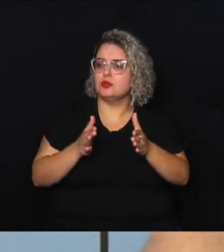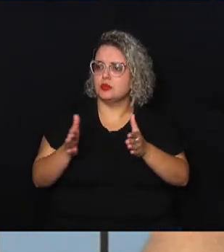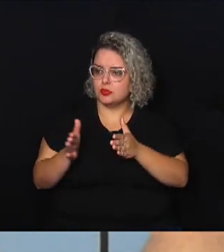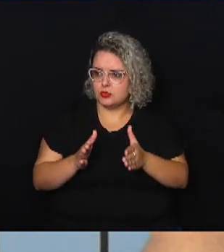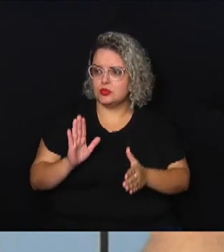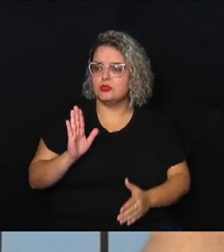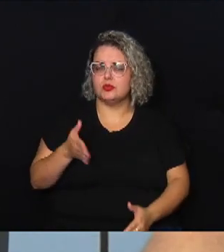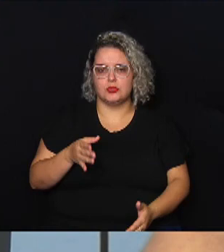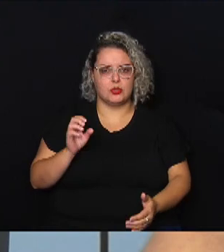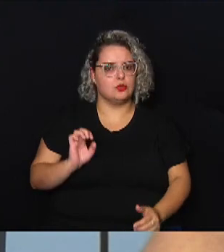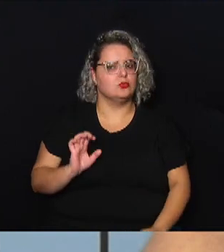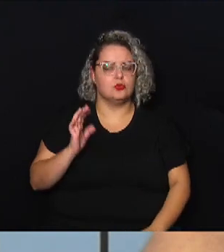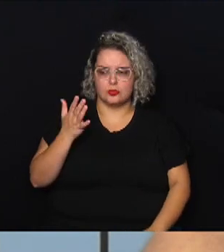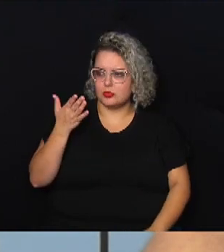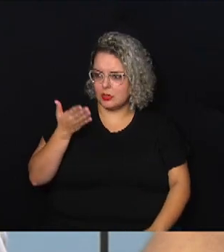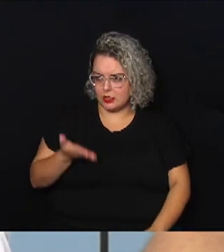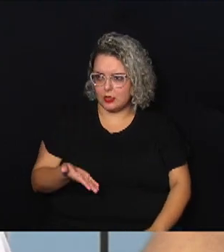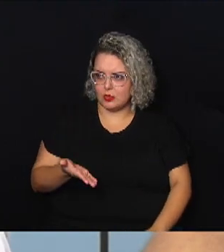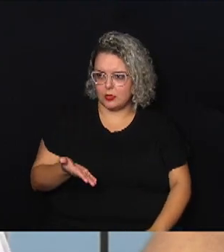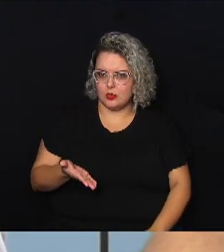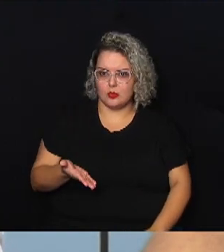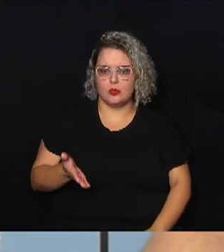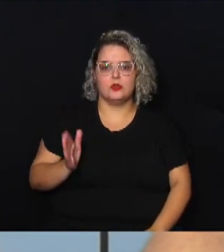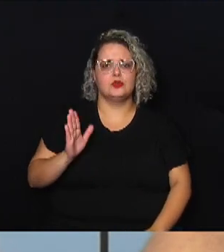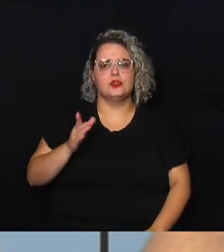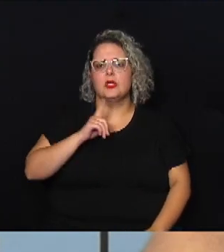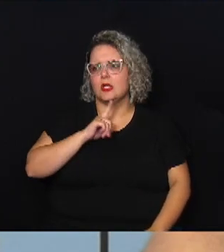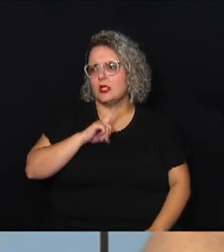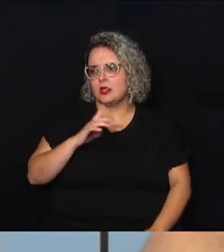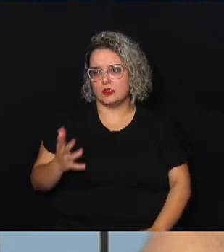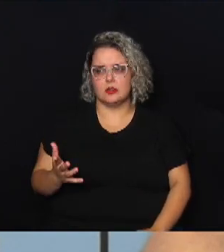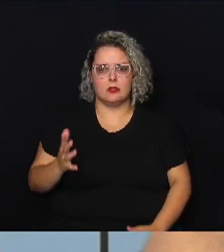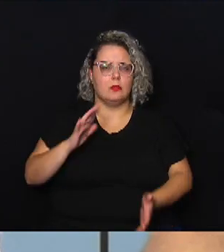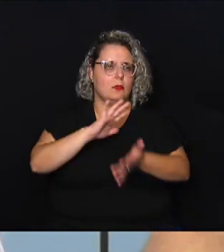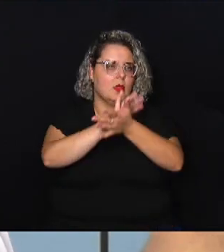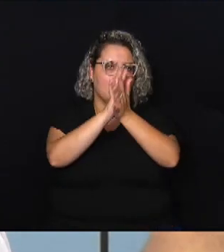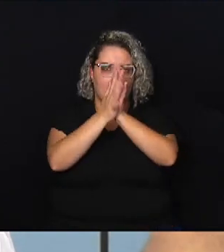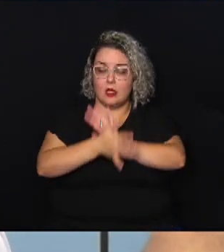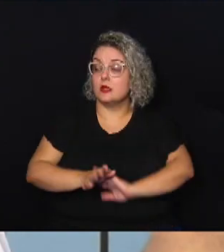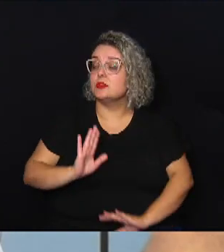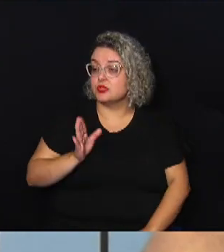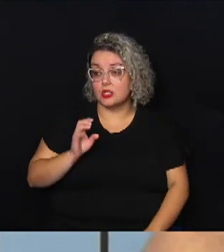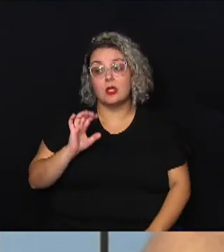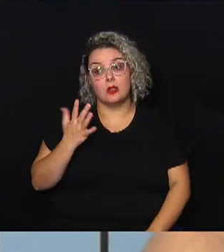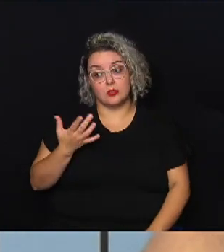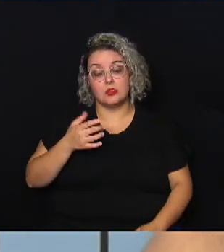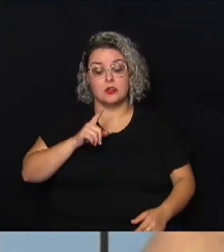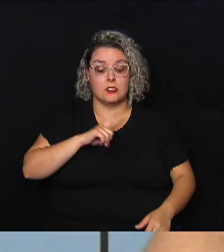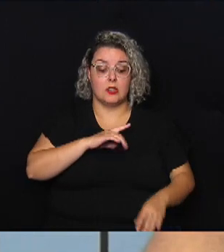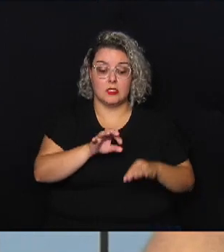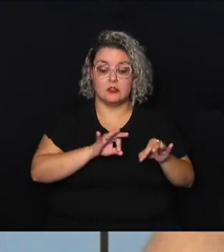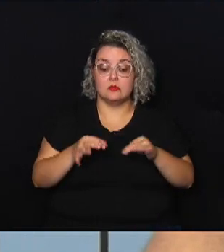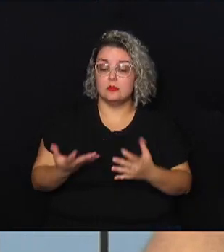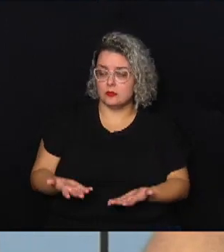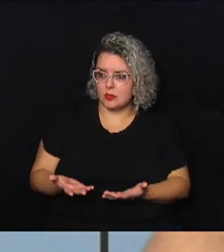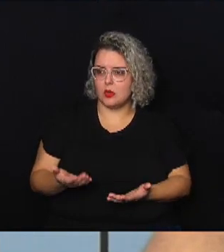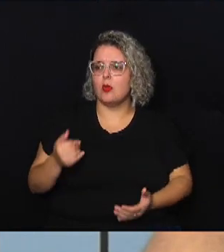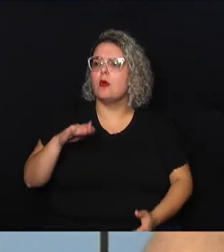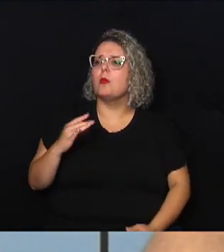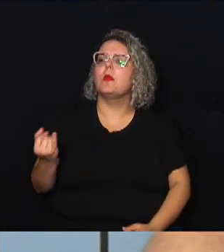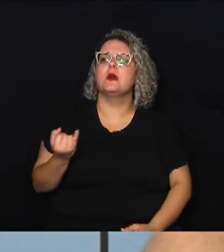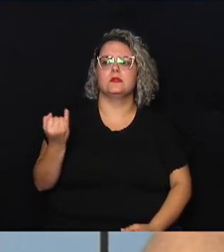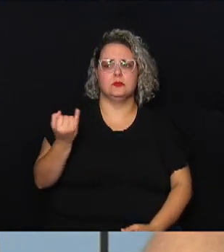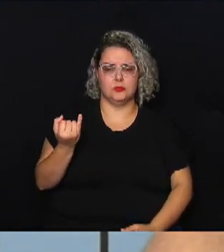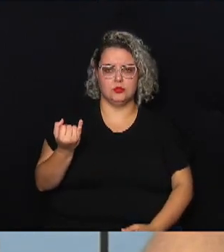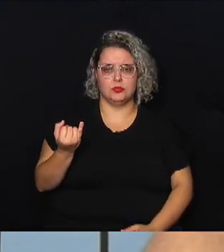do fato acontecido né onde a gente já tem uma tragédia que já aconteceu da gente ter esse planejamento mas o mais importante